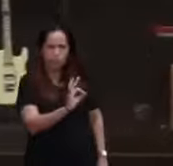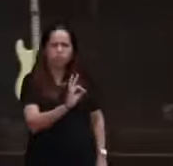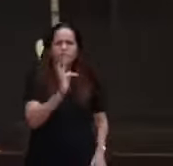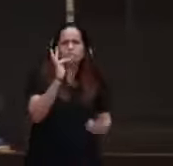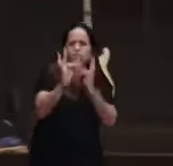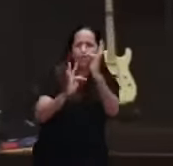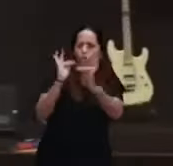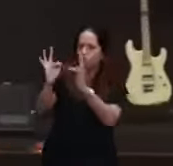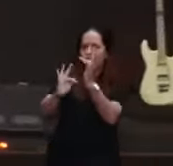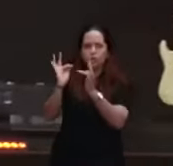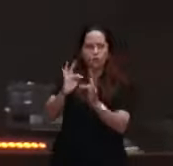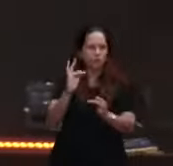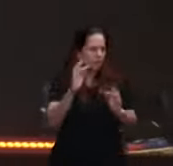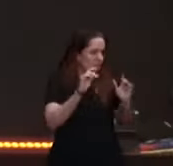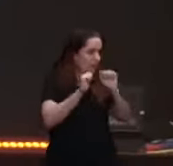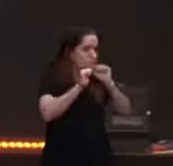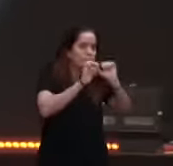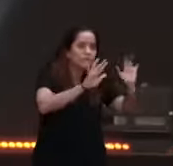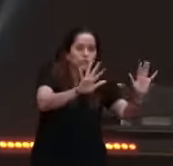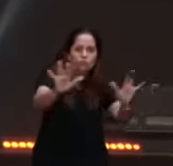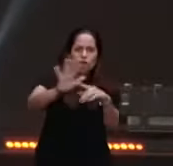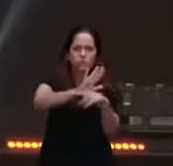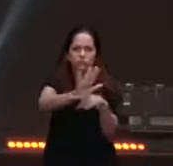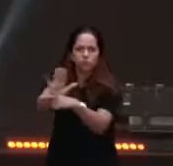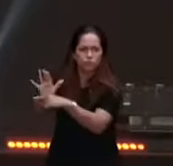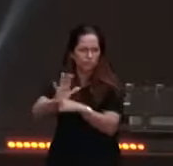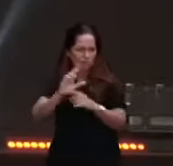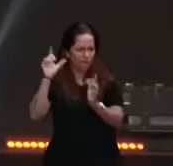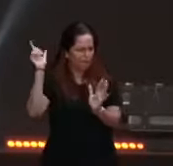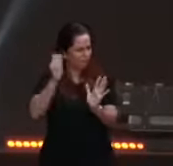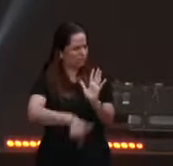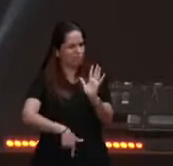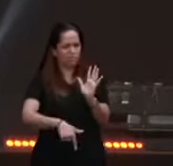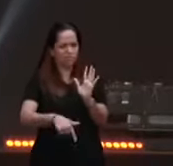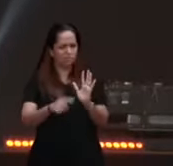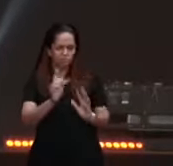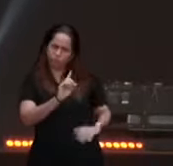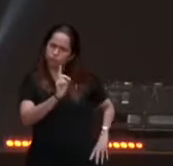não chega atrasado no culto, é você mesmo?